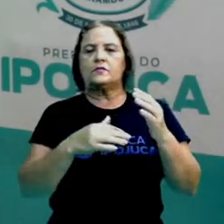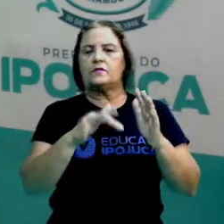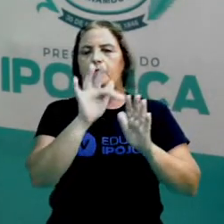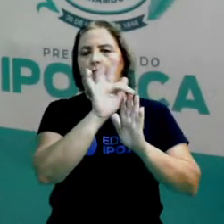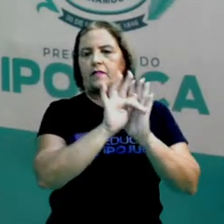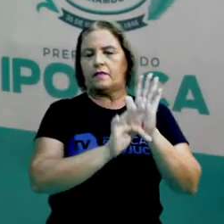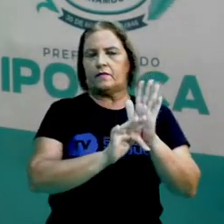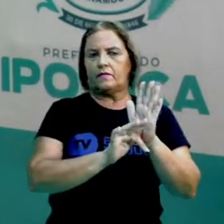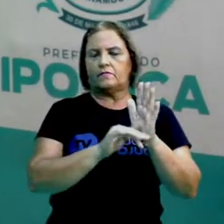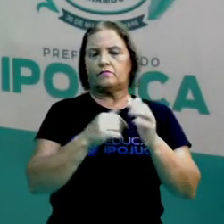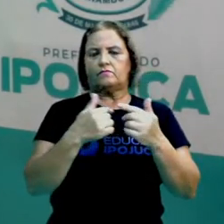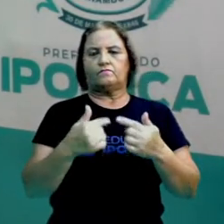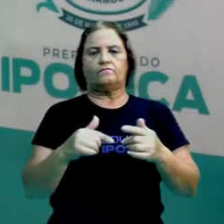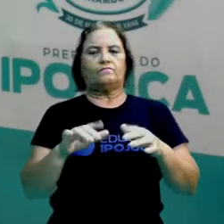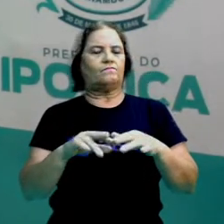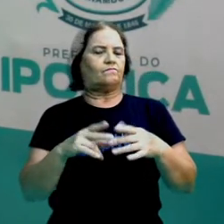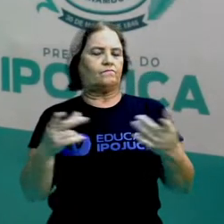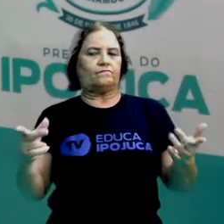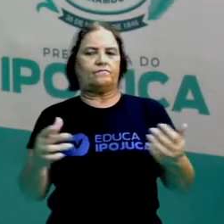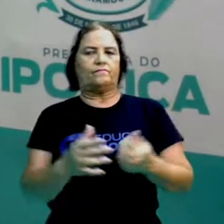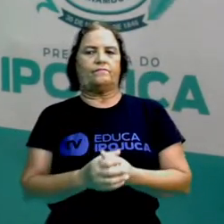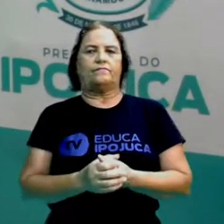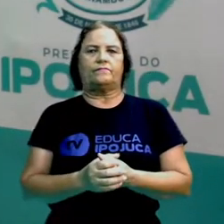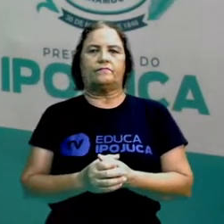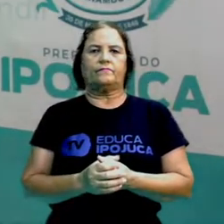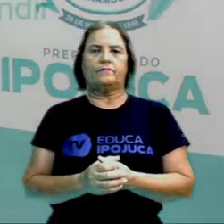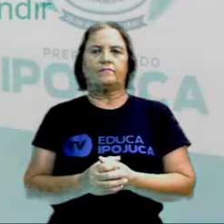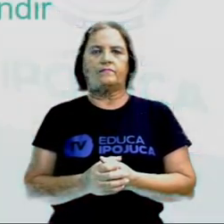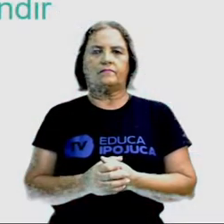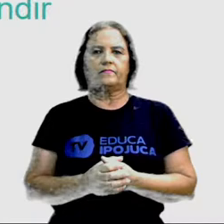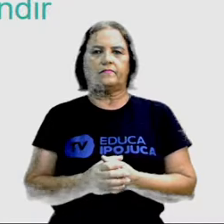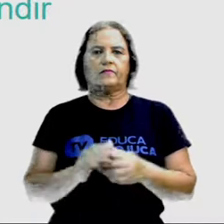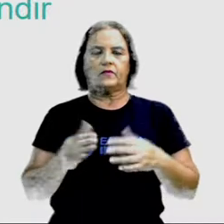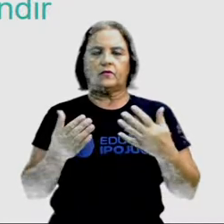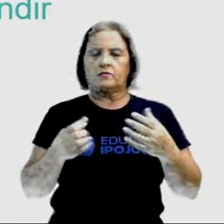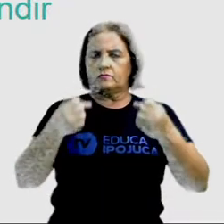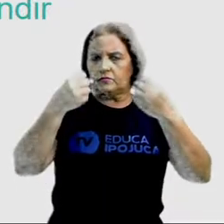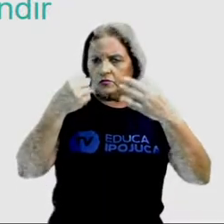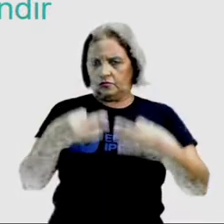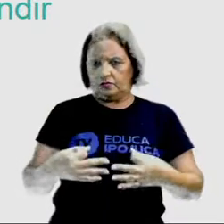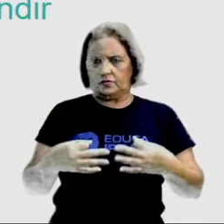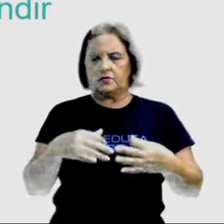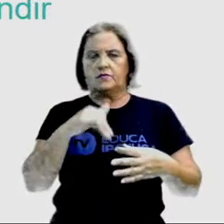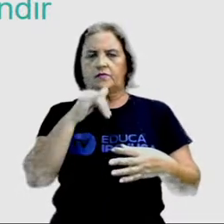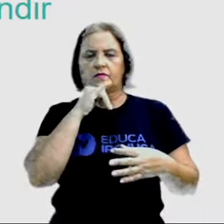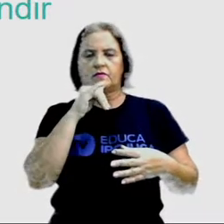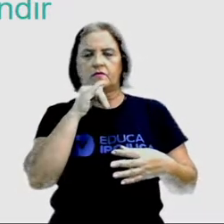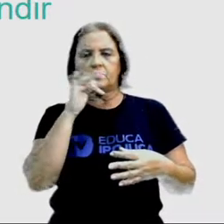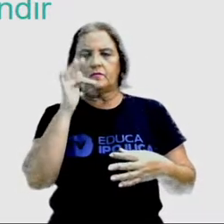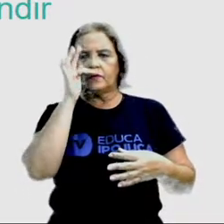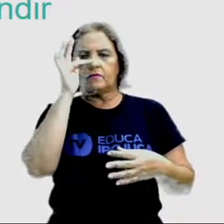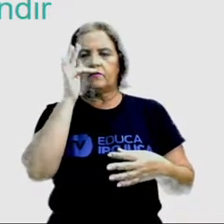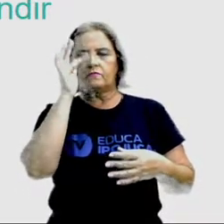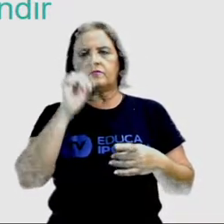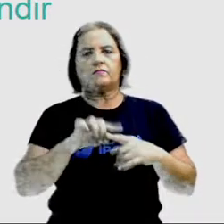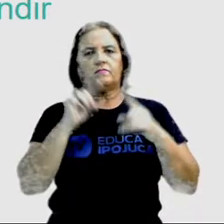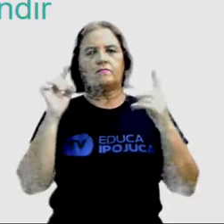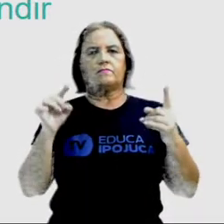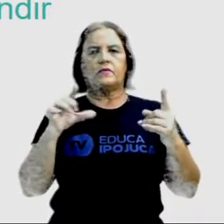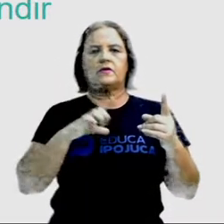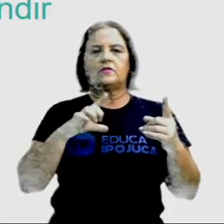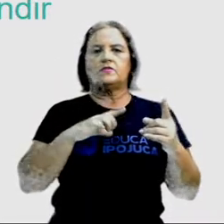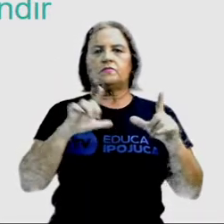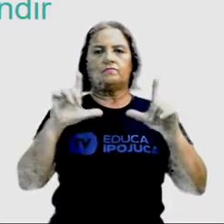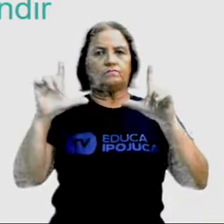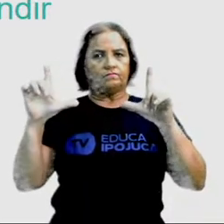em geral. Bora lá, pessoal! Como eu tinha dito para vocês, eu dei o exemplo aí com flor, mas aqui no nosso